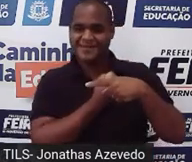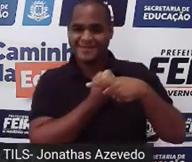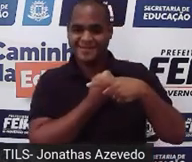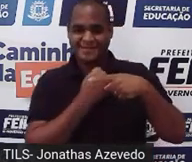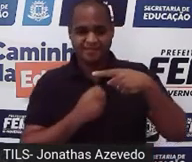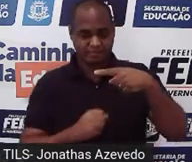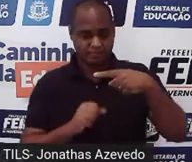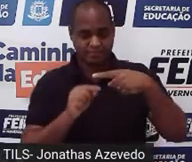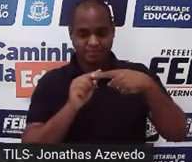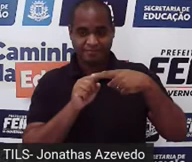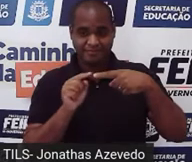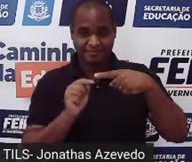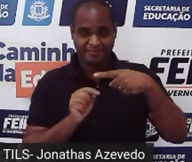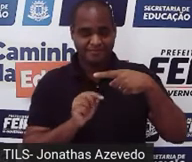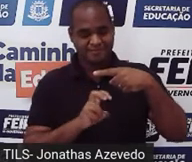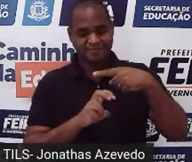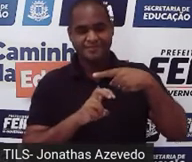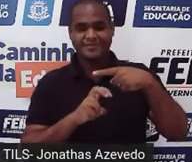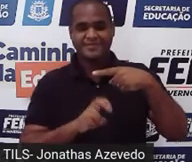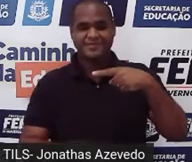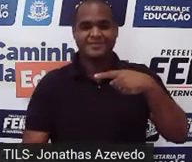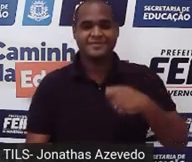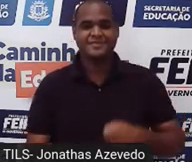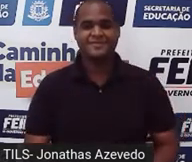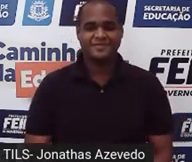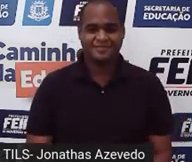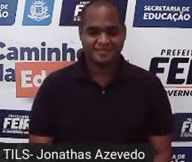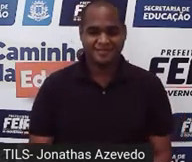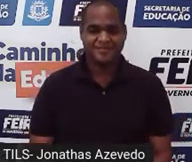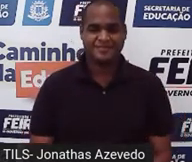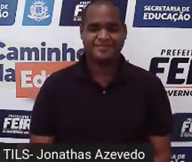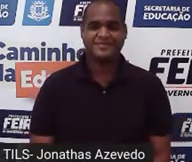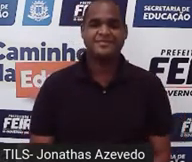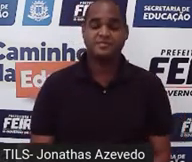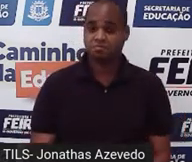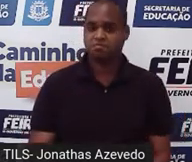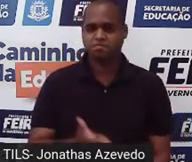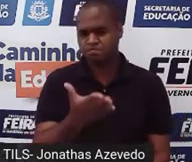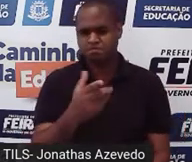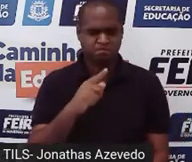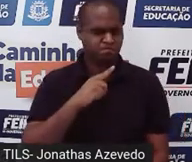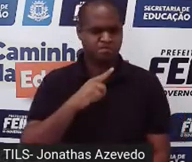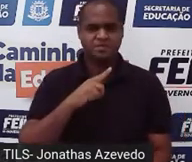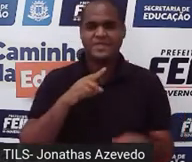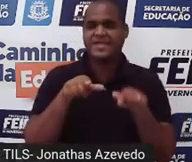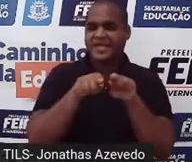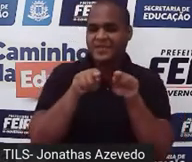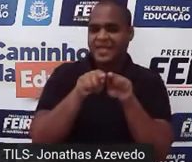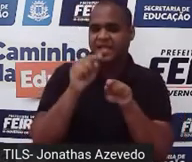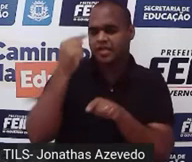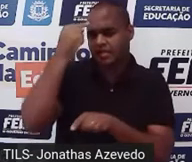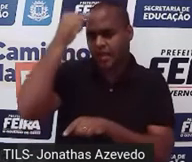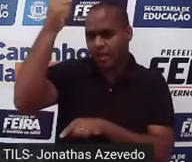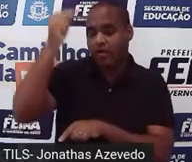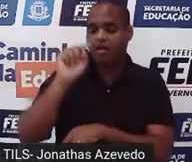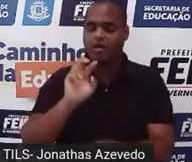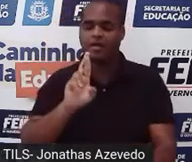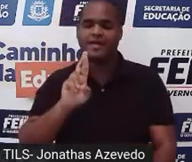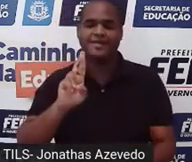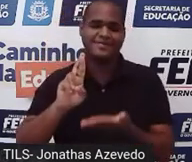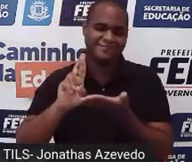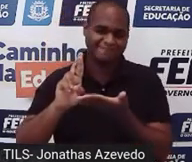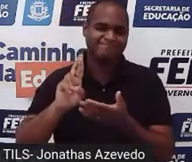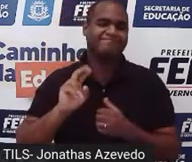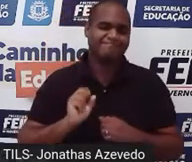aquele tracinho e o número 5 embaixo. E tem a ideia de razão, né?